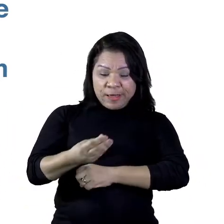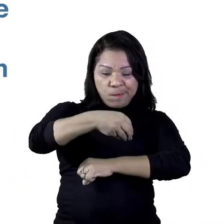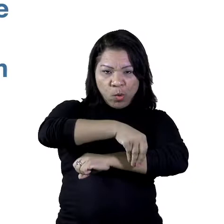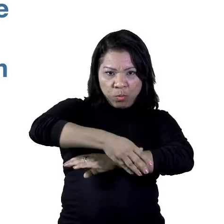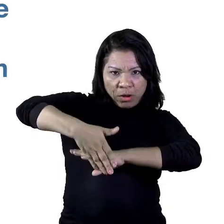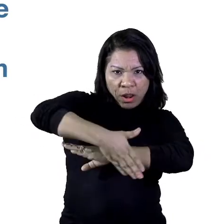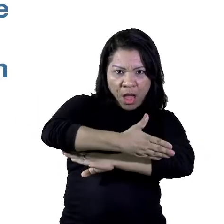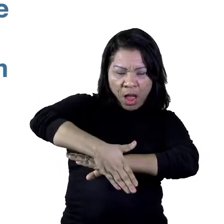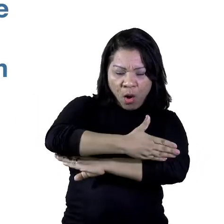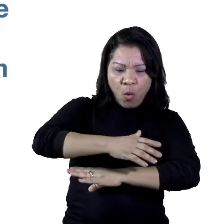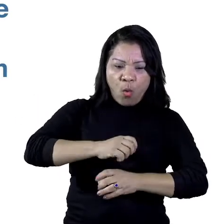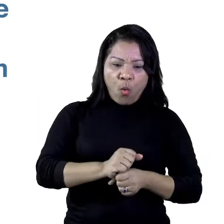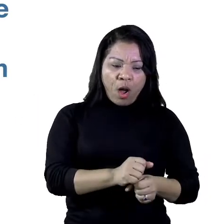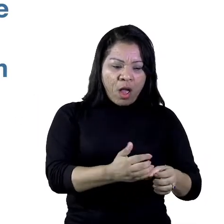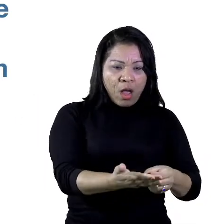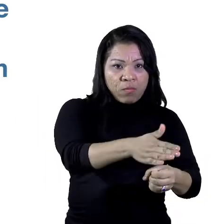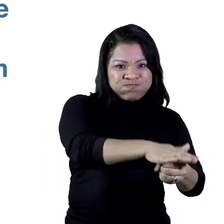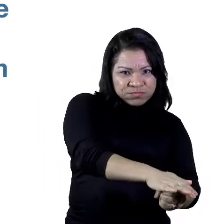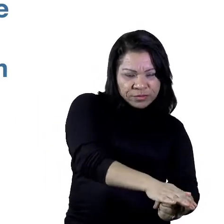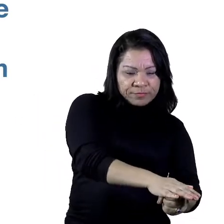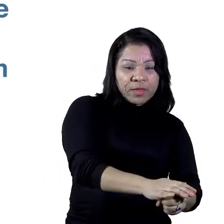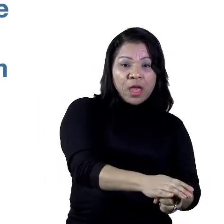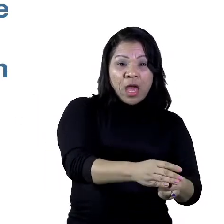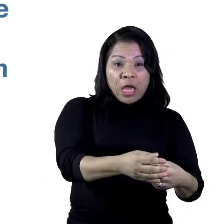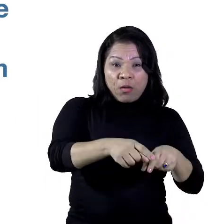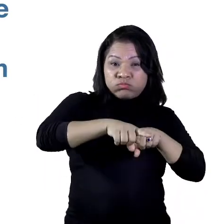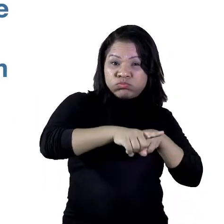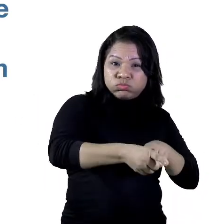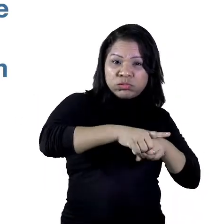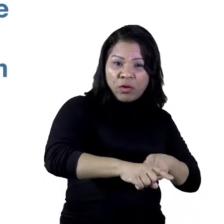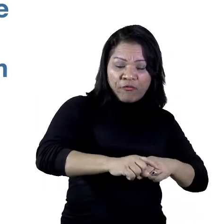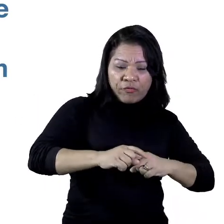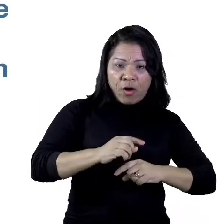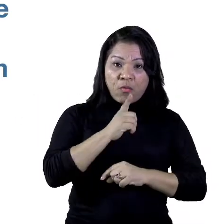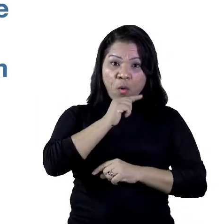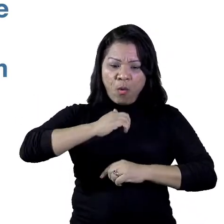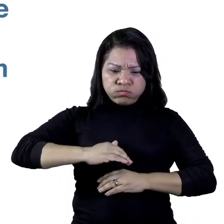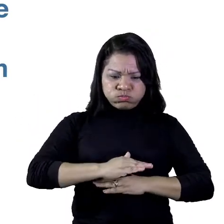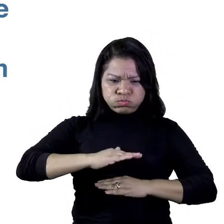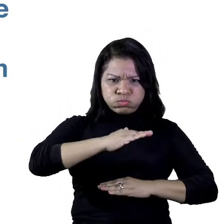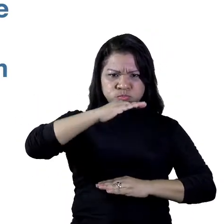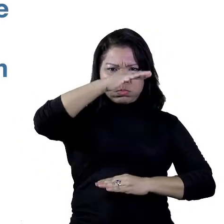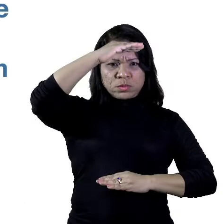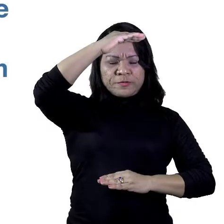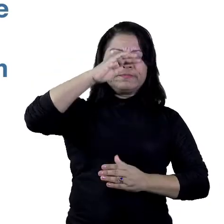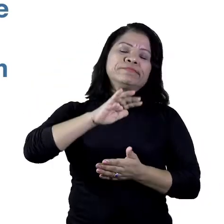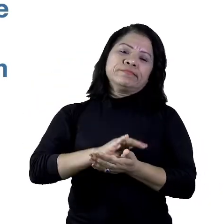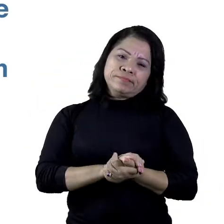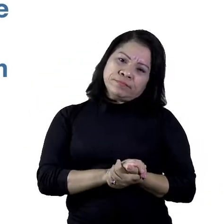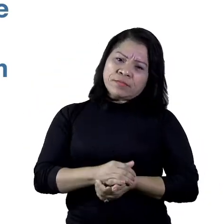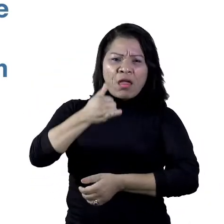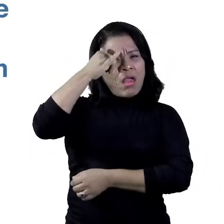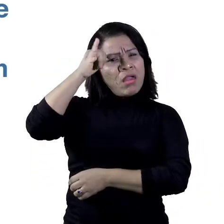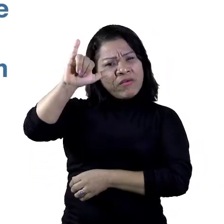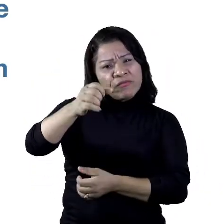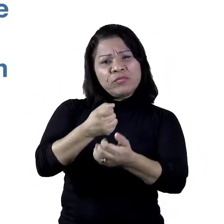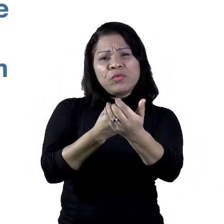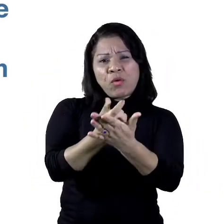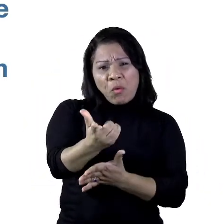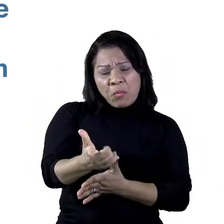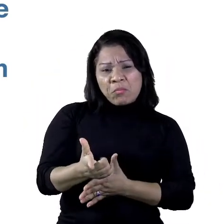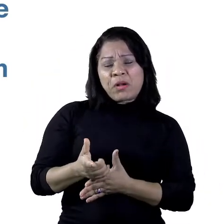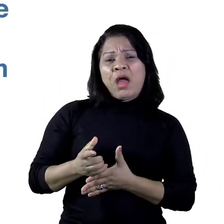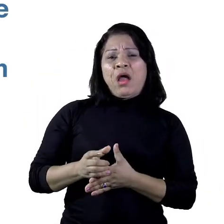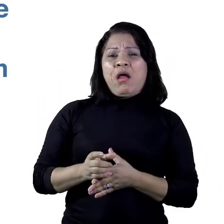provocam enchentes. Evite comprar produtos que usem plástico demais